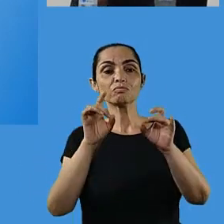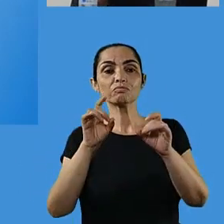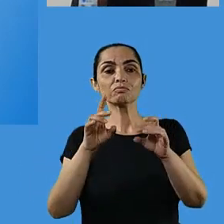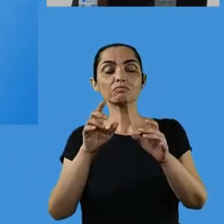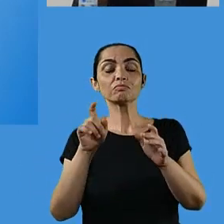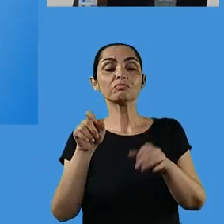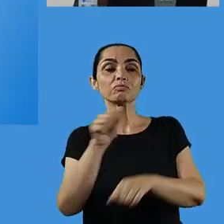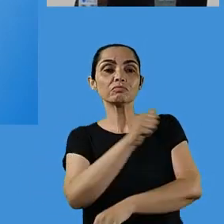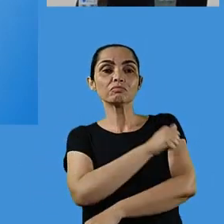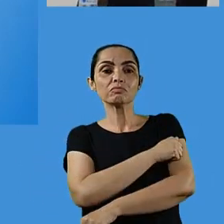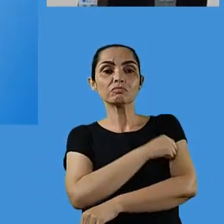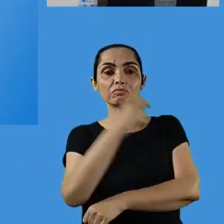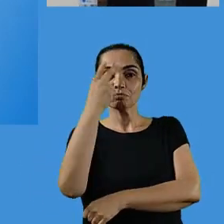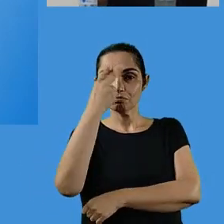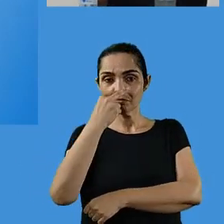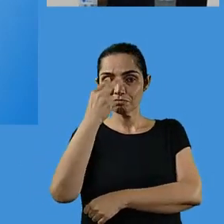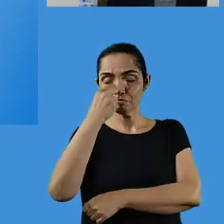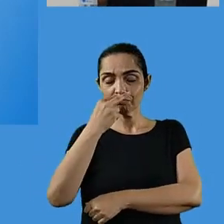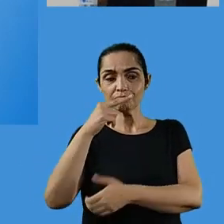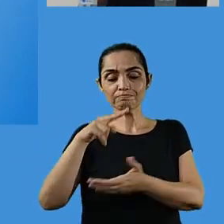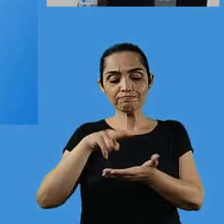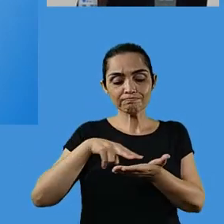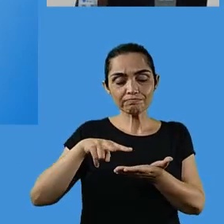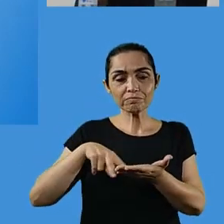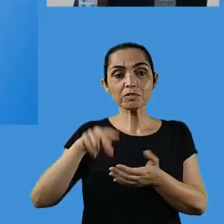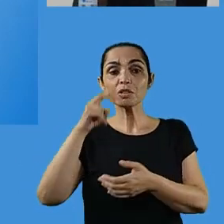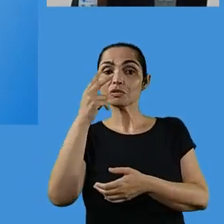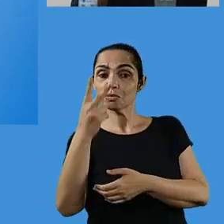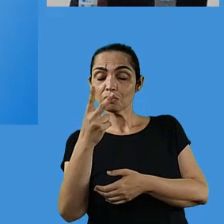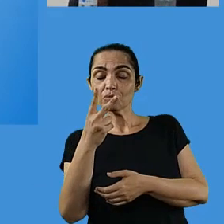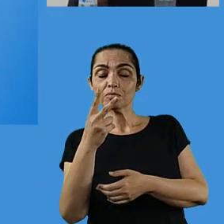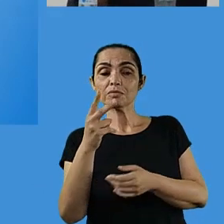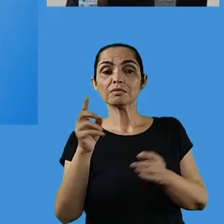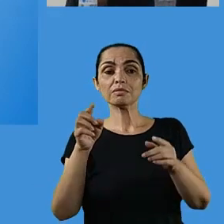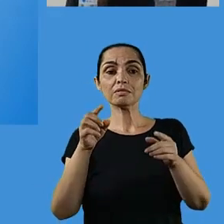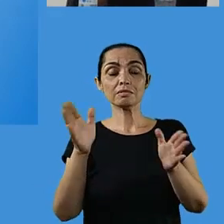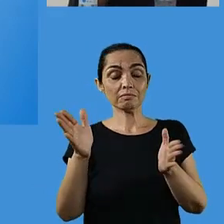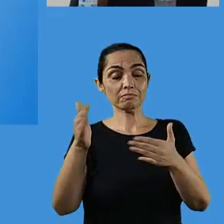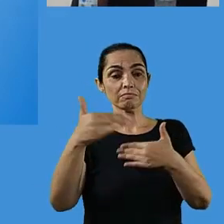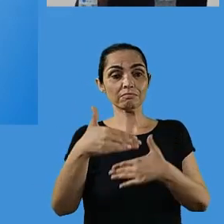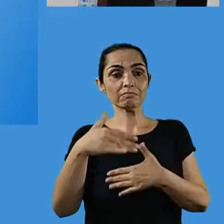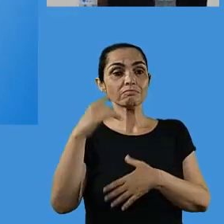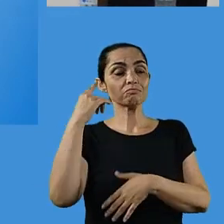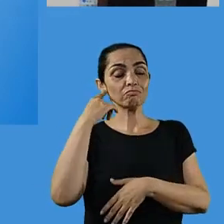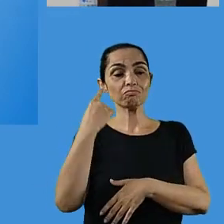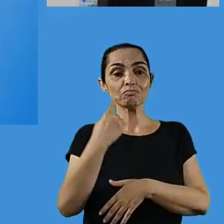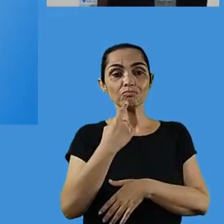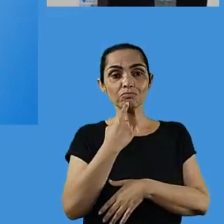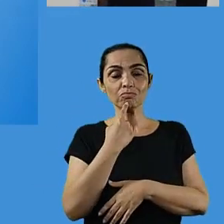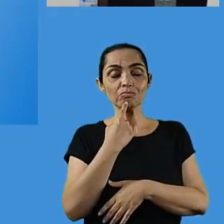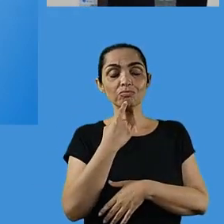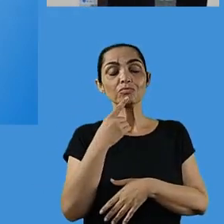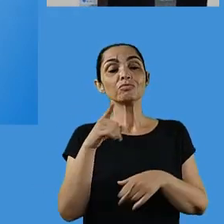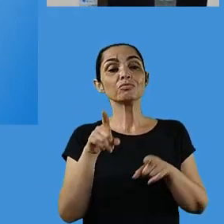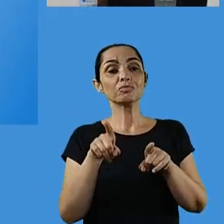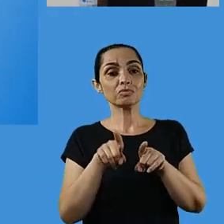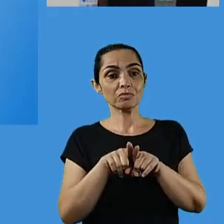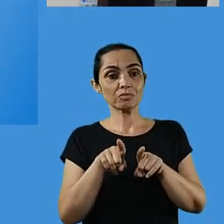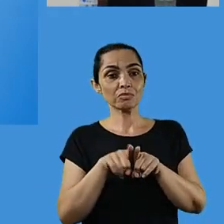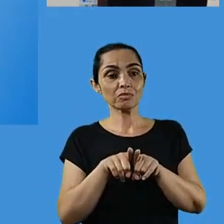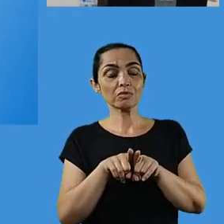Então, nós temos 67 salas de recursos que funcionam a 40 horas.